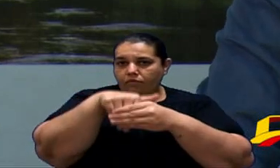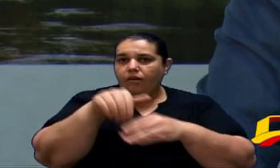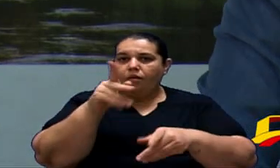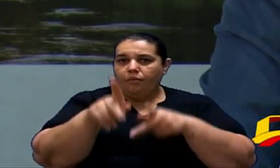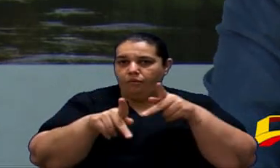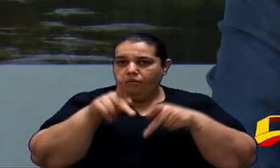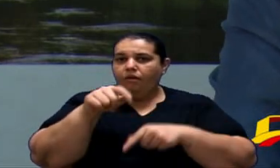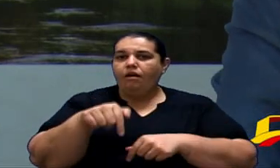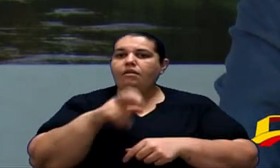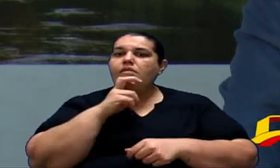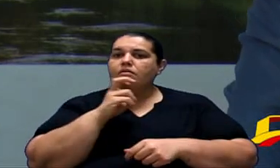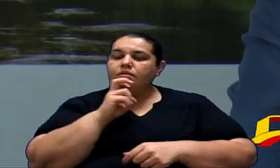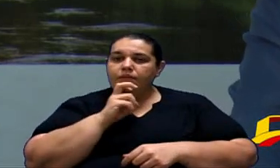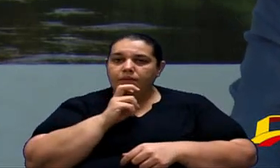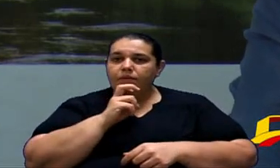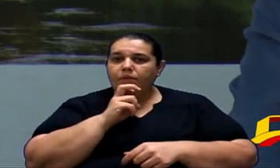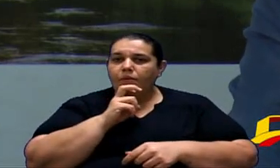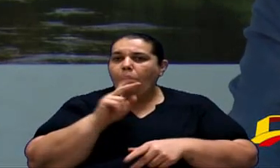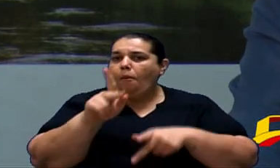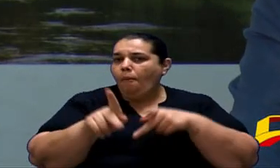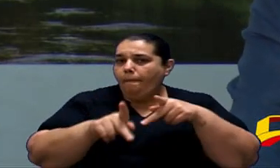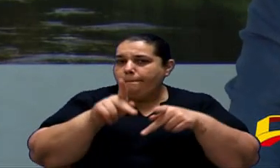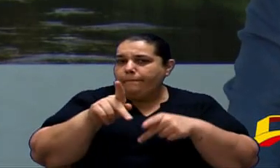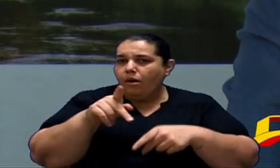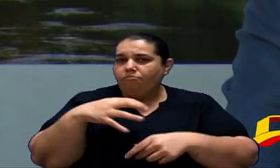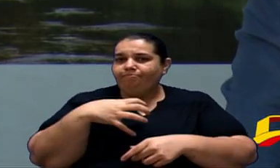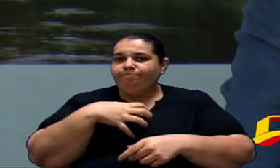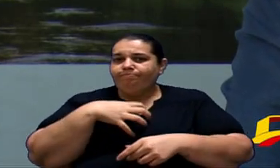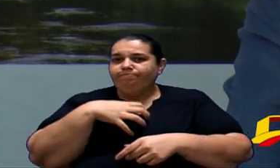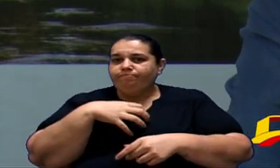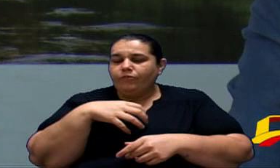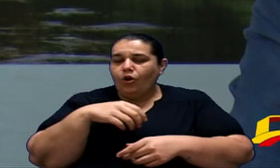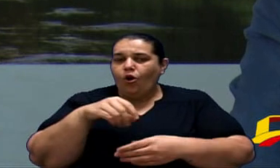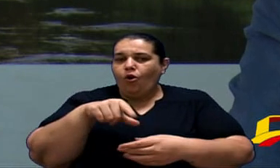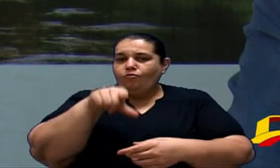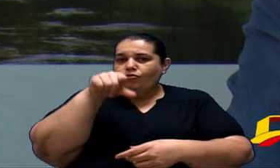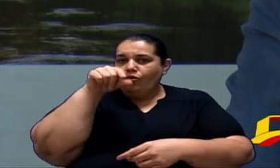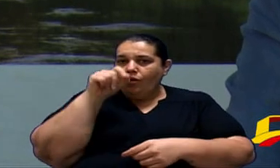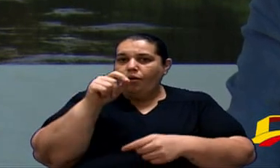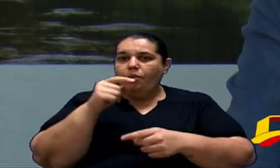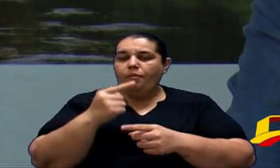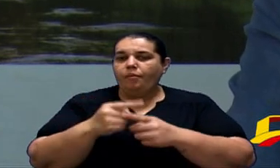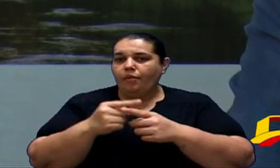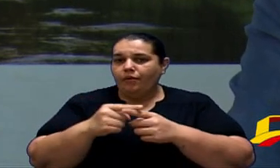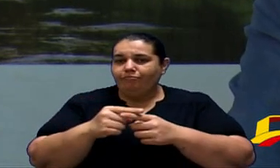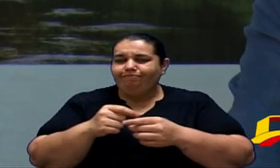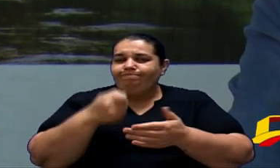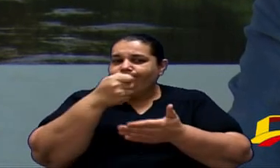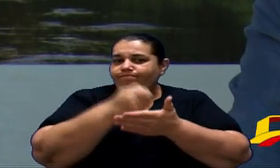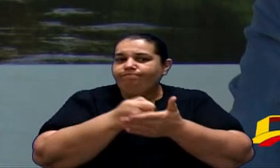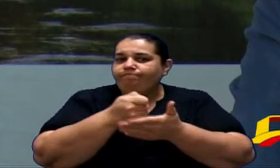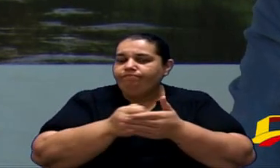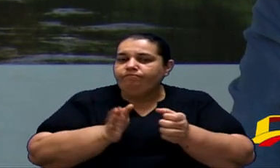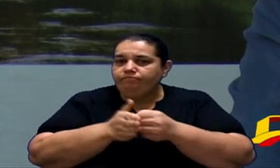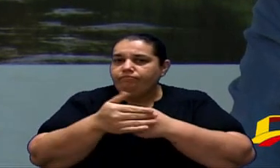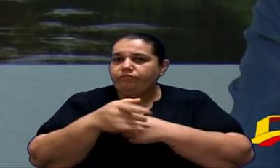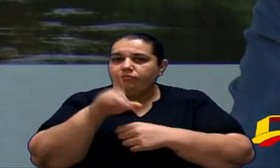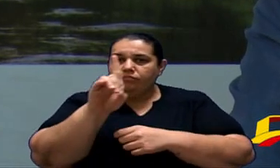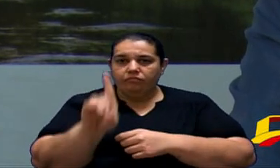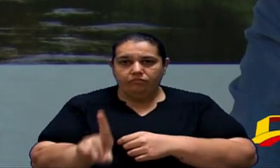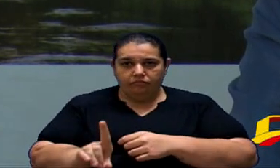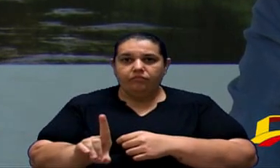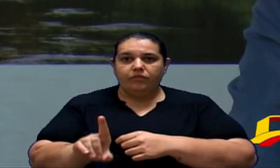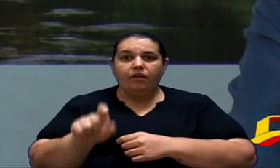Sorocaba Pelo povo Sinto na minha obrigação Em defender O direito De